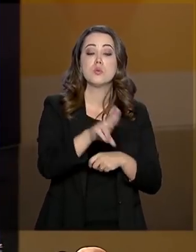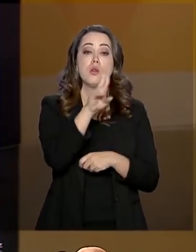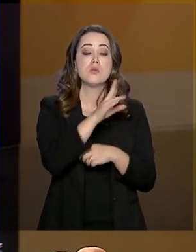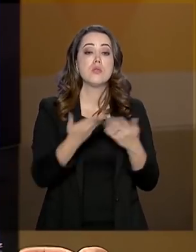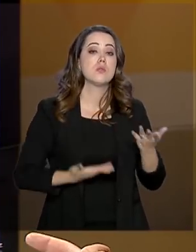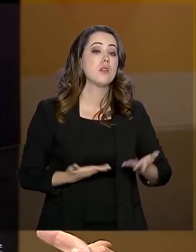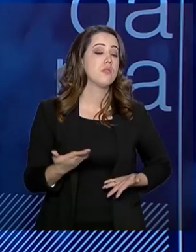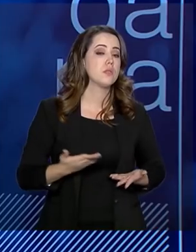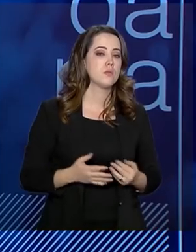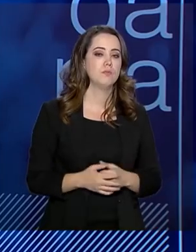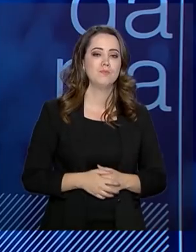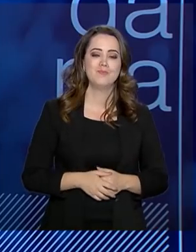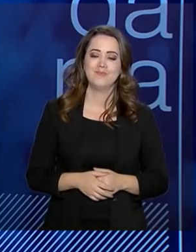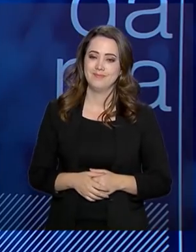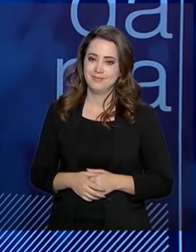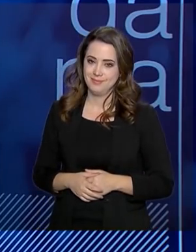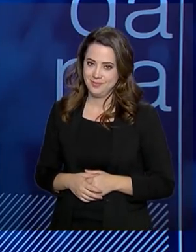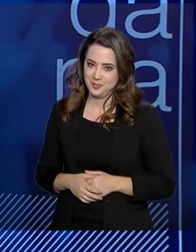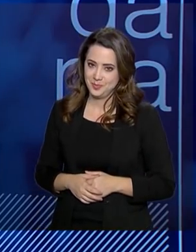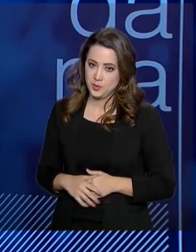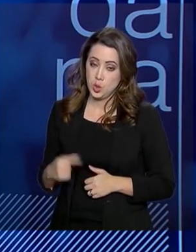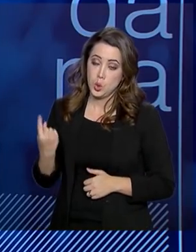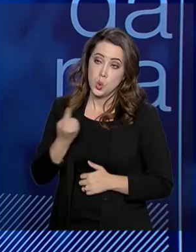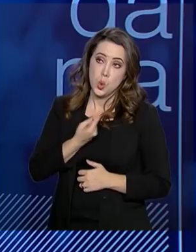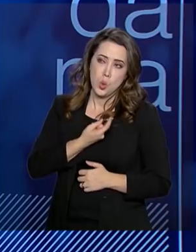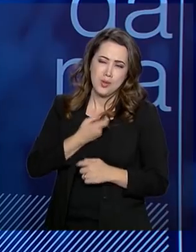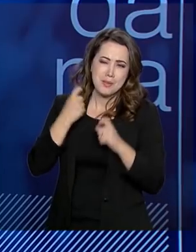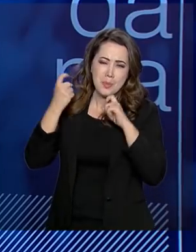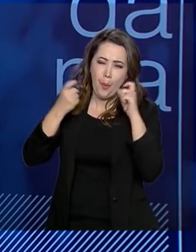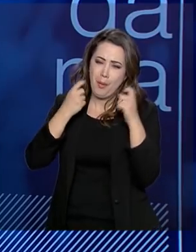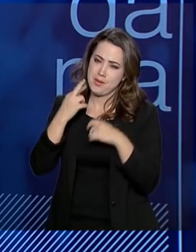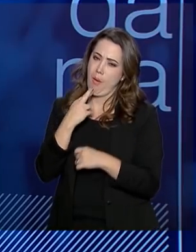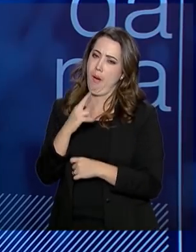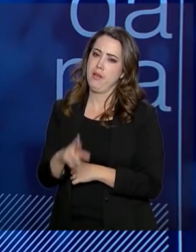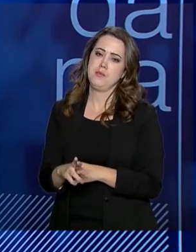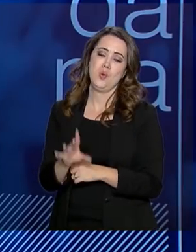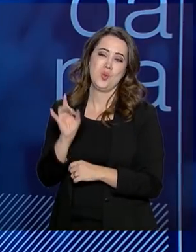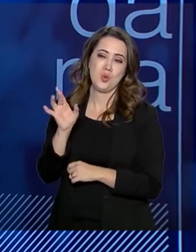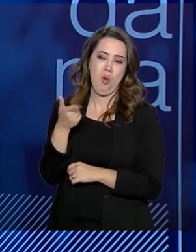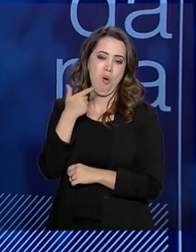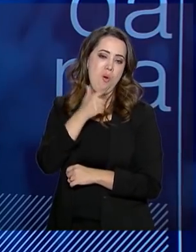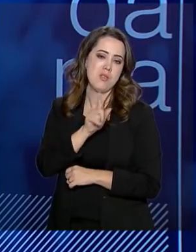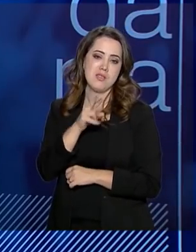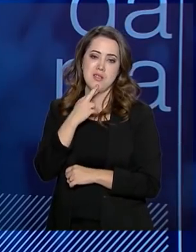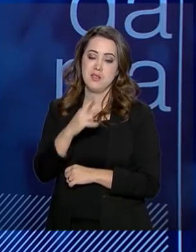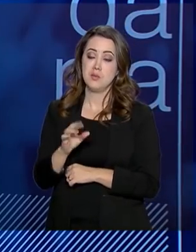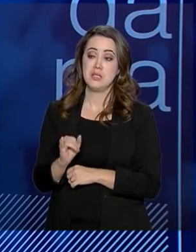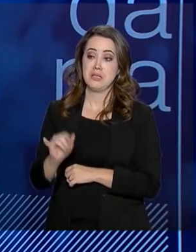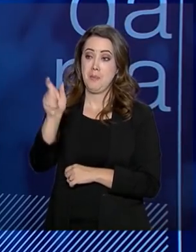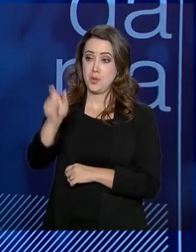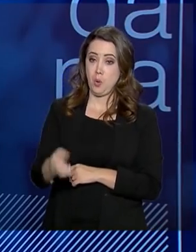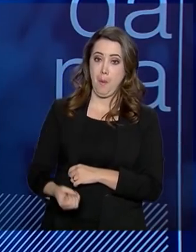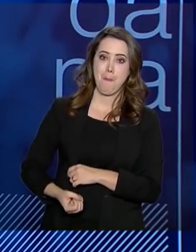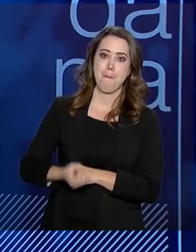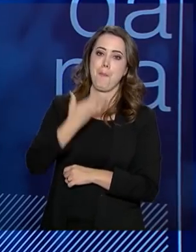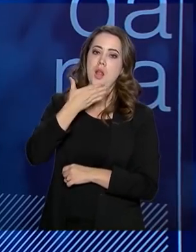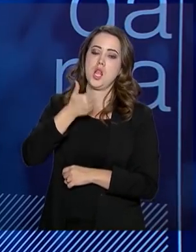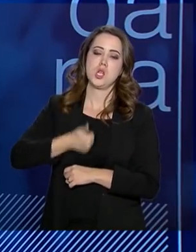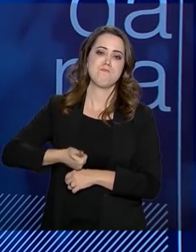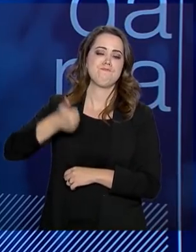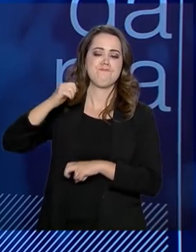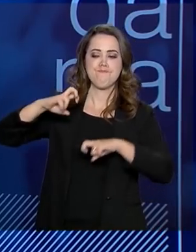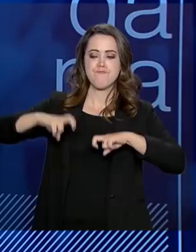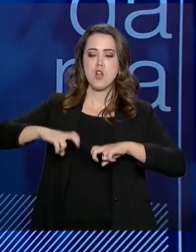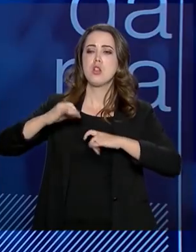esses serviços? Nós nos preocupamos é com o resultado. O resultado só é atingido se o cidadão for bem atendido no canal digital.